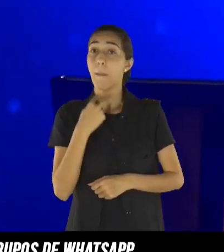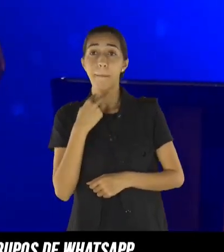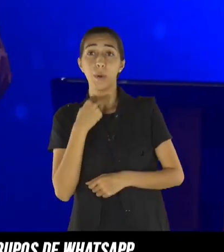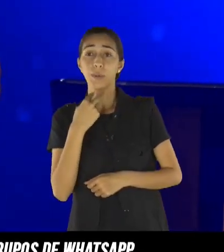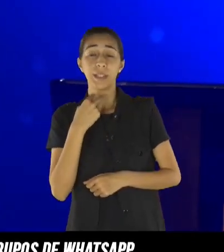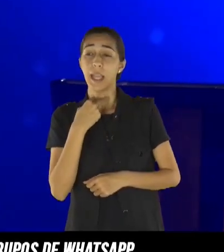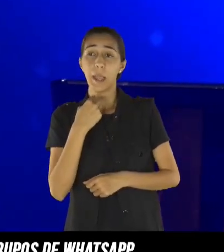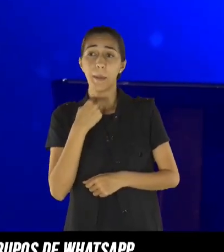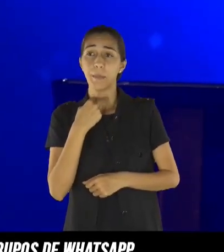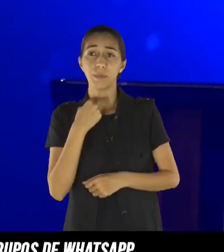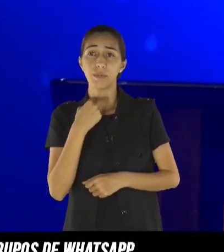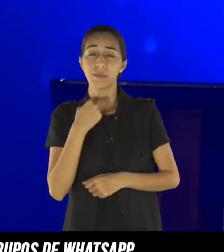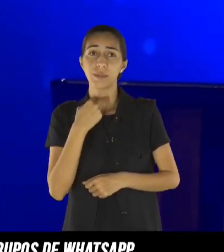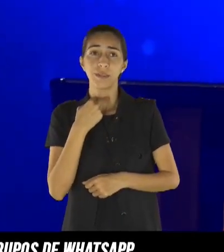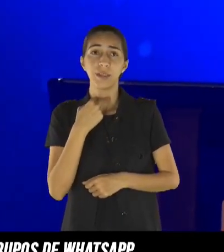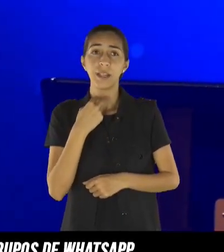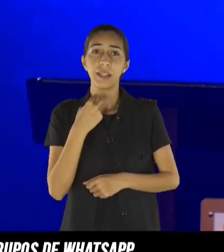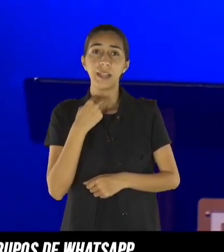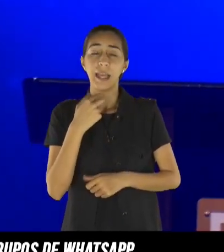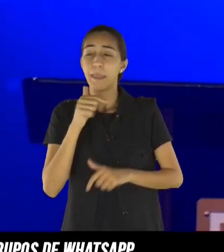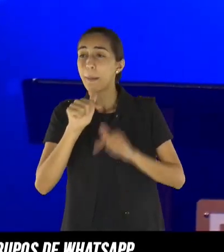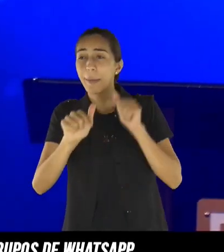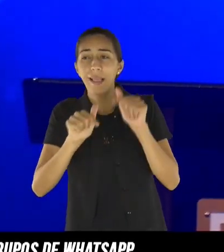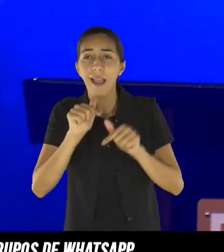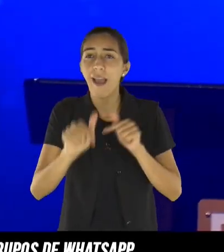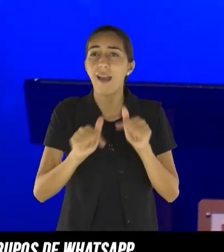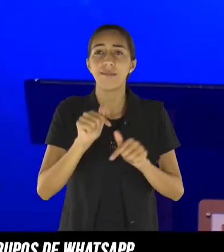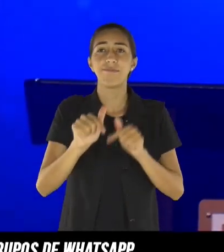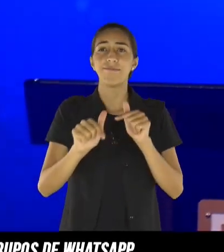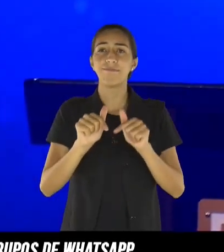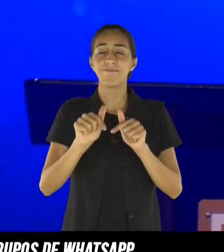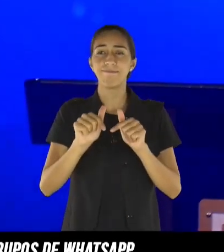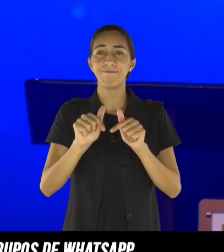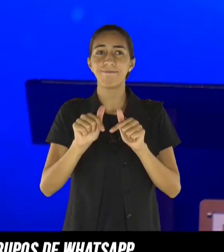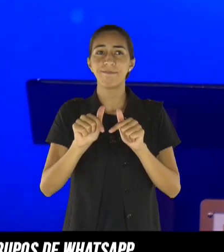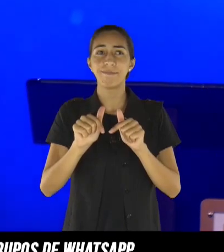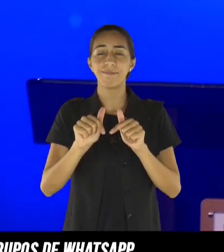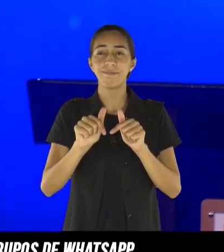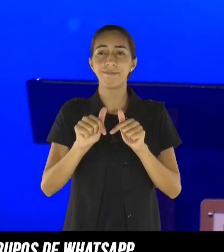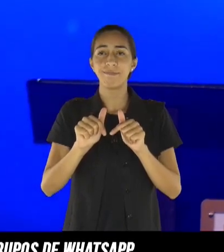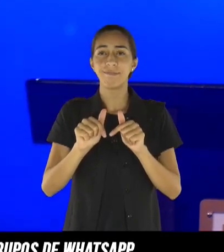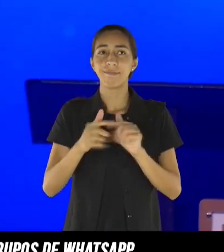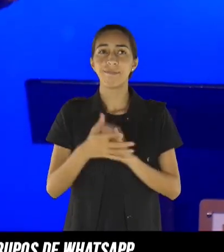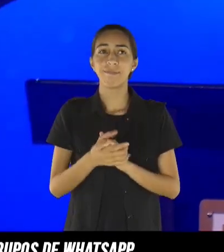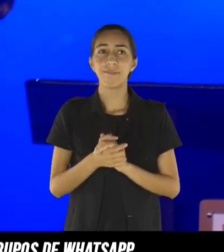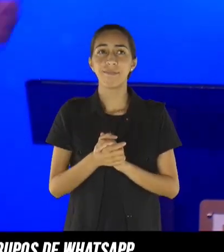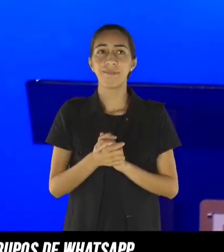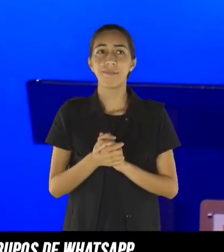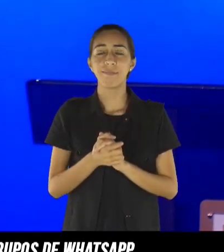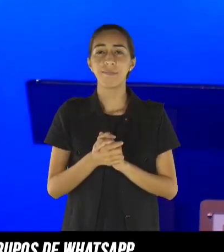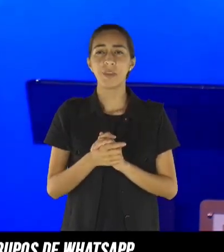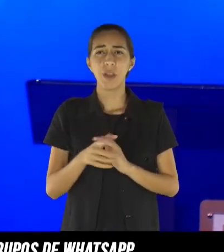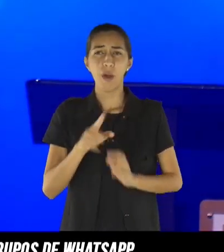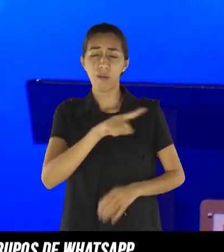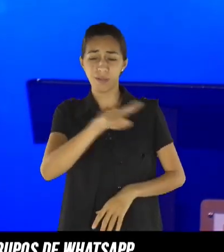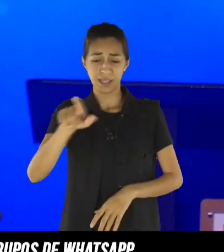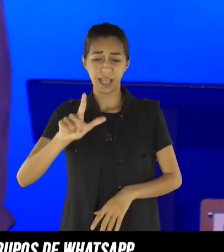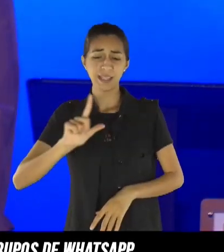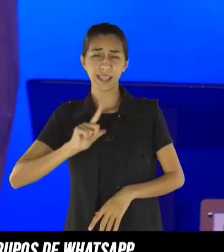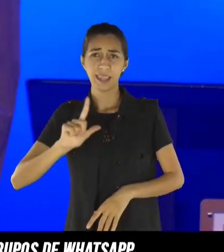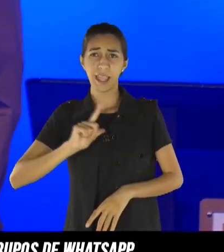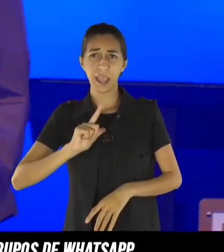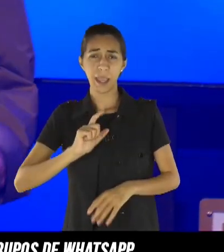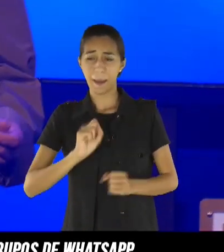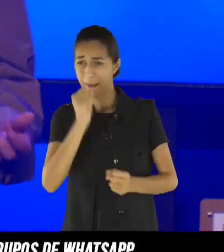comércio, quem tem empresa, quem tem ministério, fica